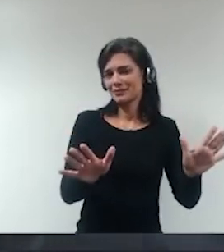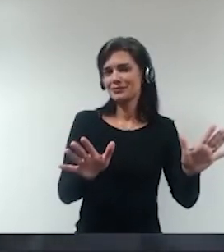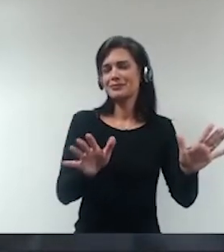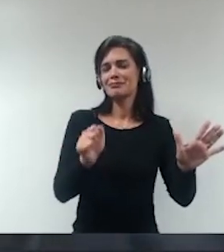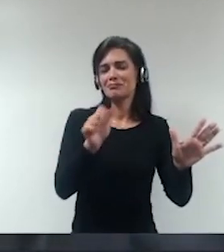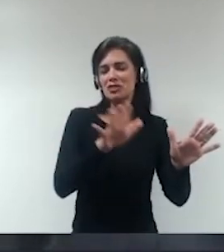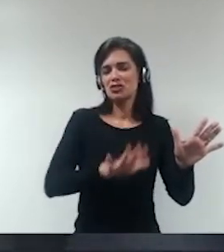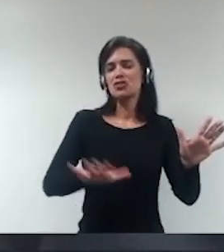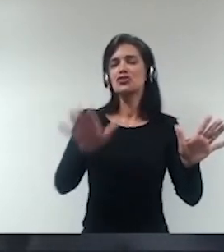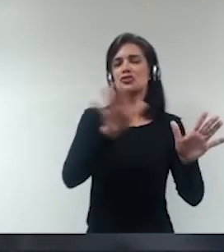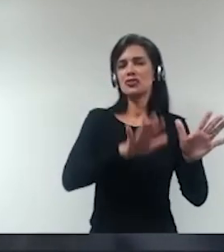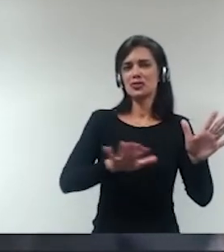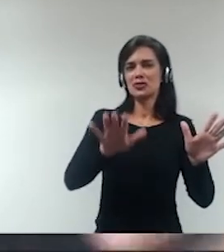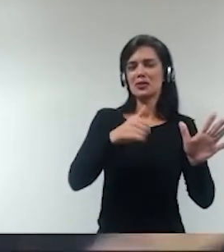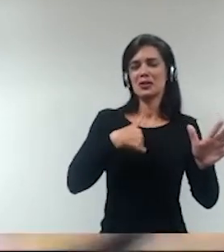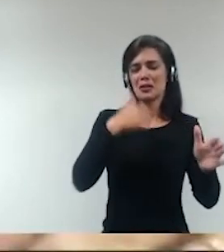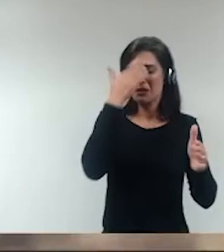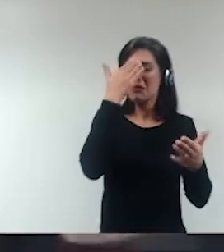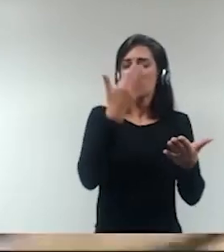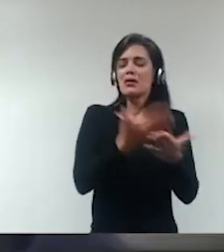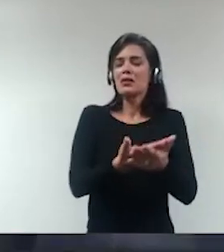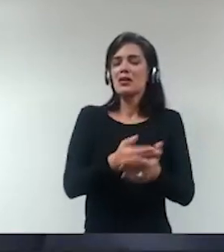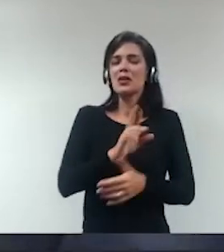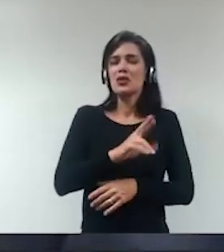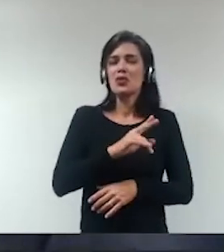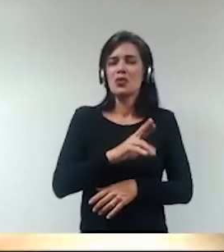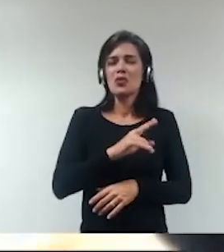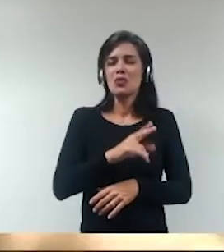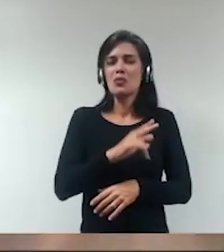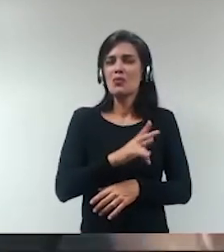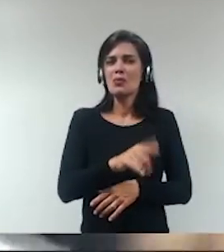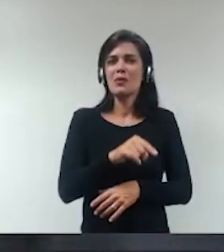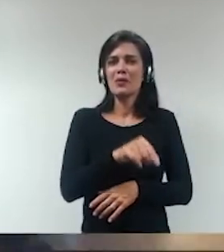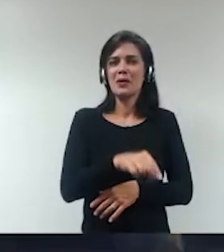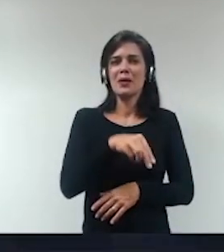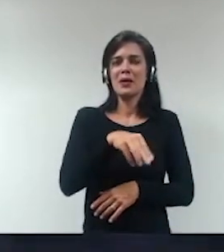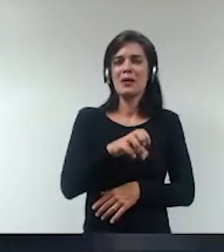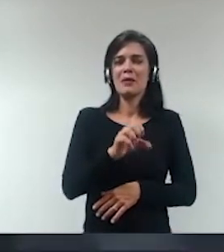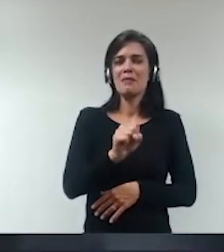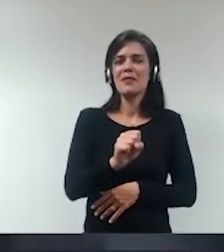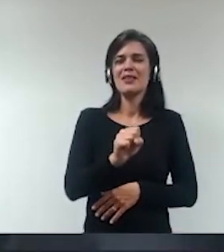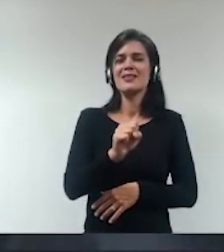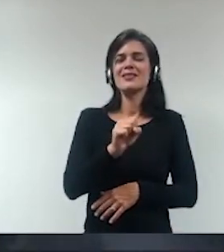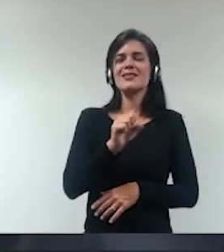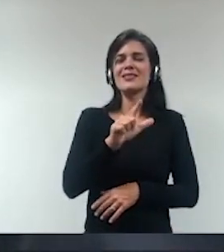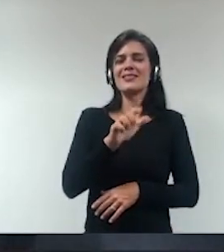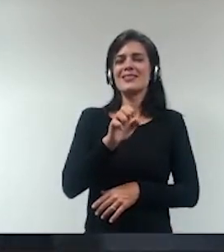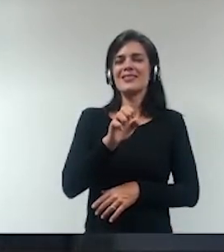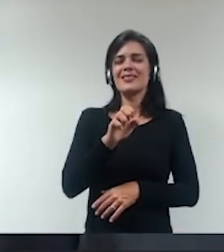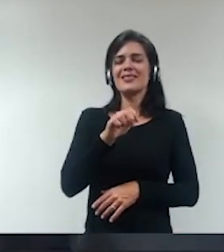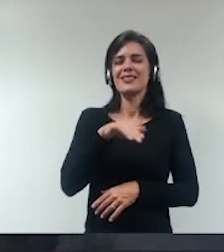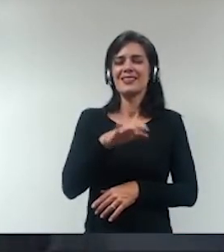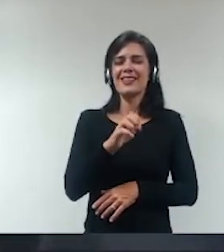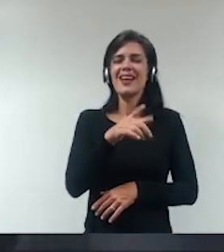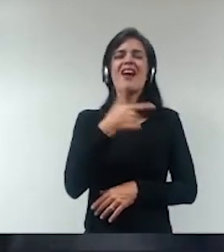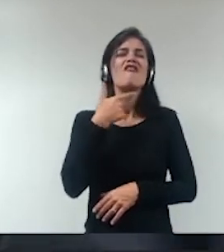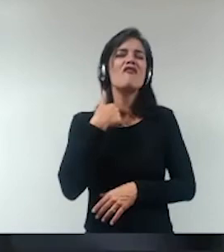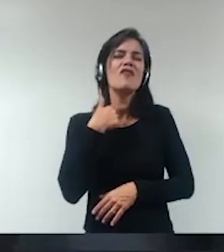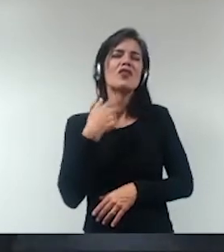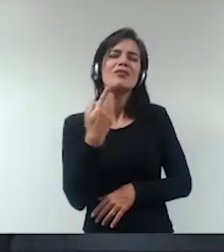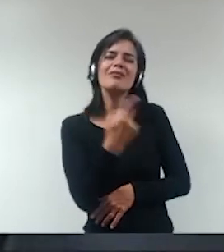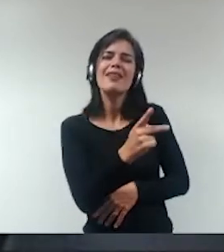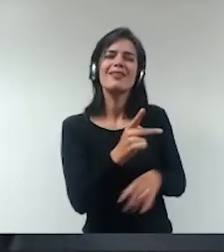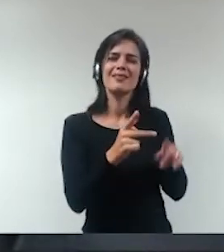conduto o que eu acredito até que não era a mens legis a mens legis a intenção do legislador entre